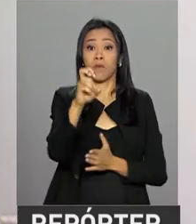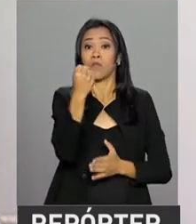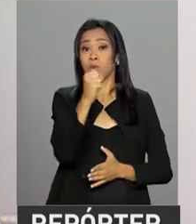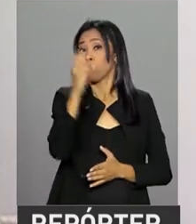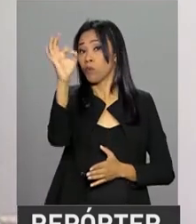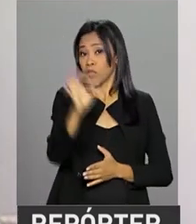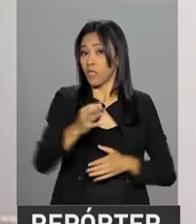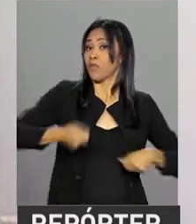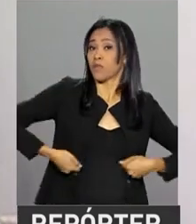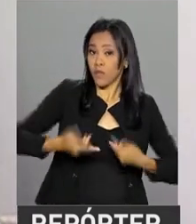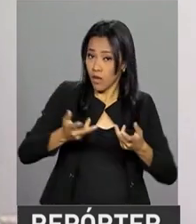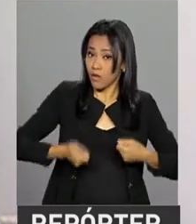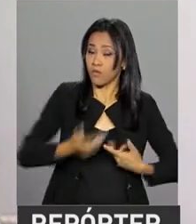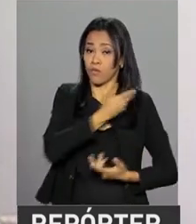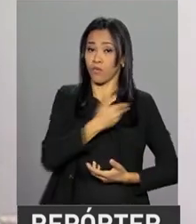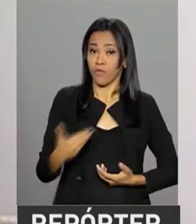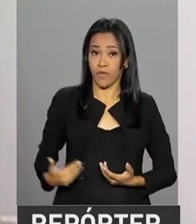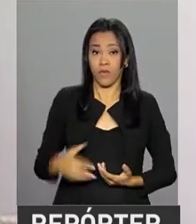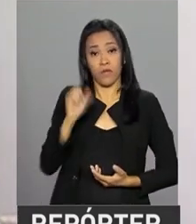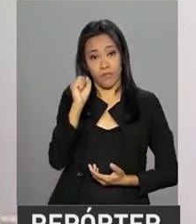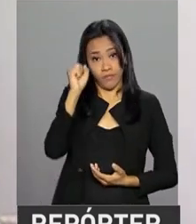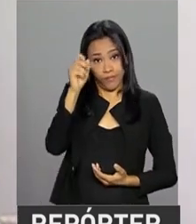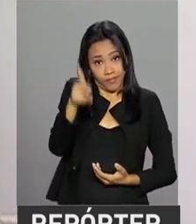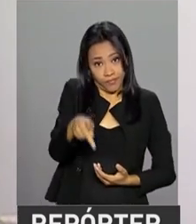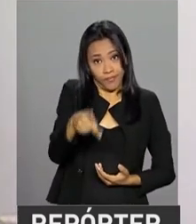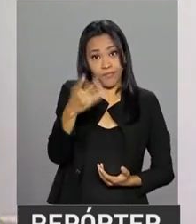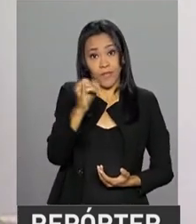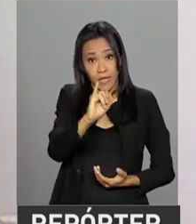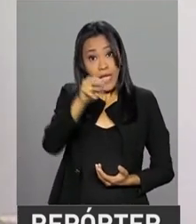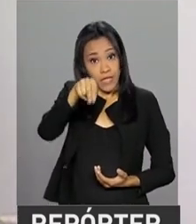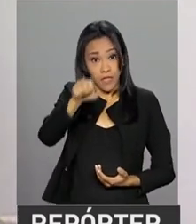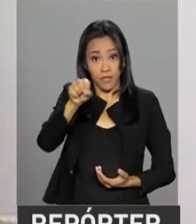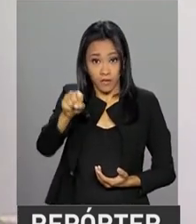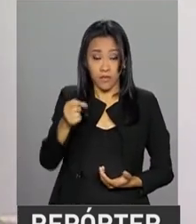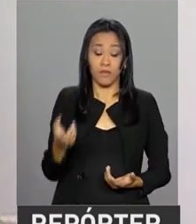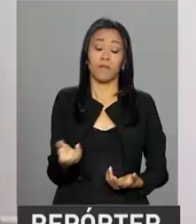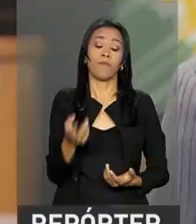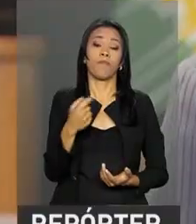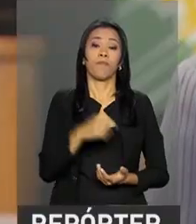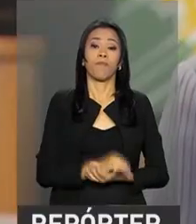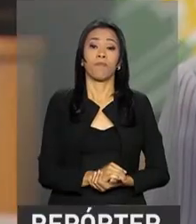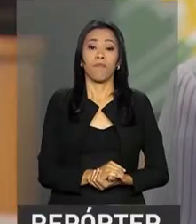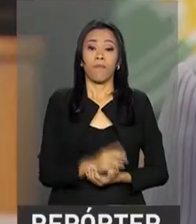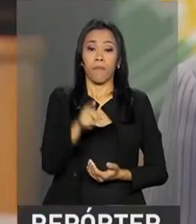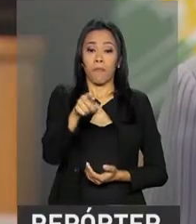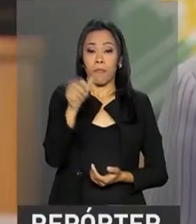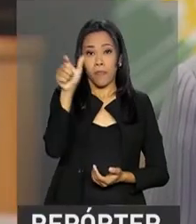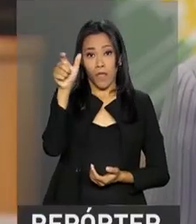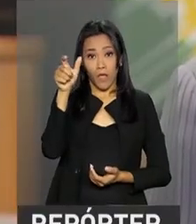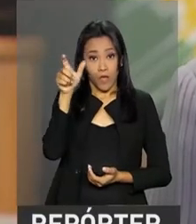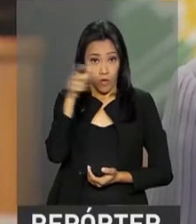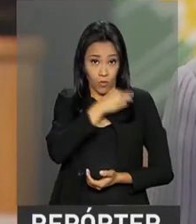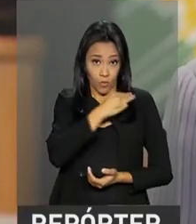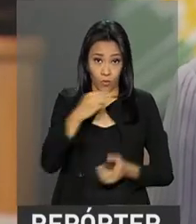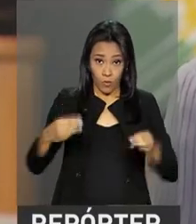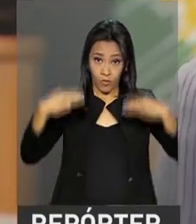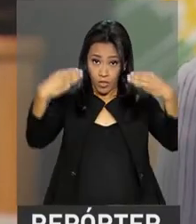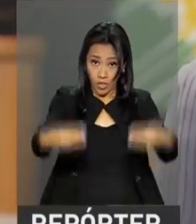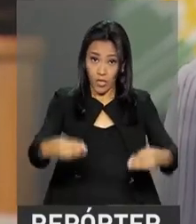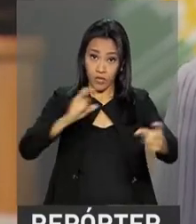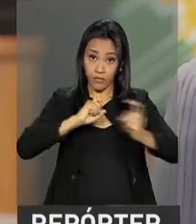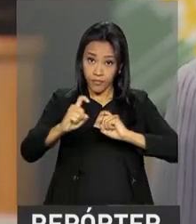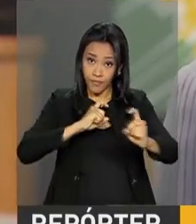e tem apresentado uma tendência continuada de crescimento da participação. O Ministério do Planejamento detalhou os